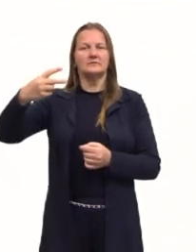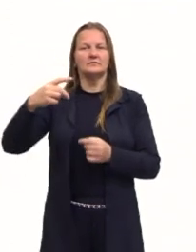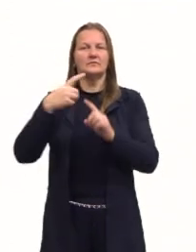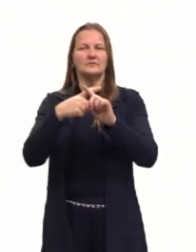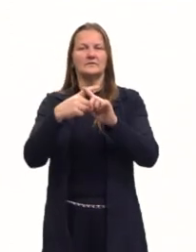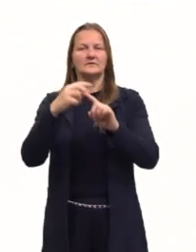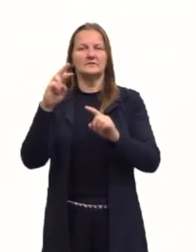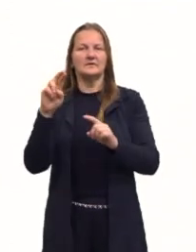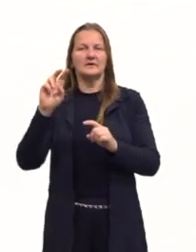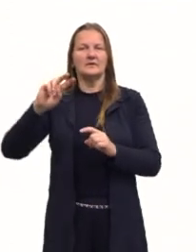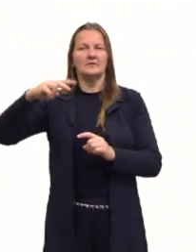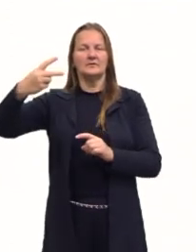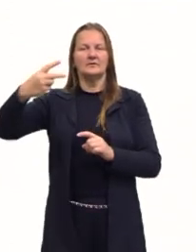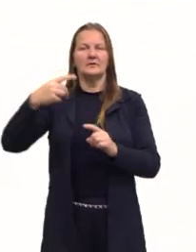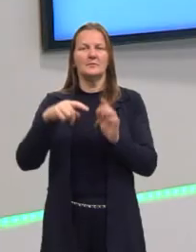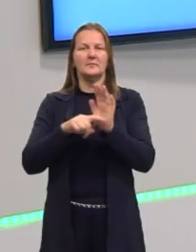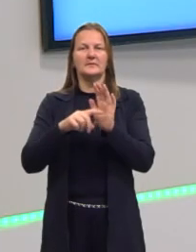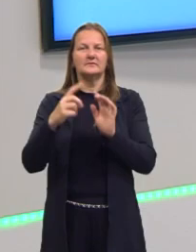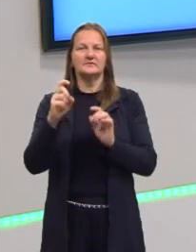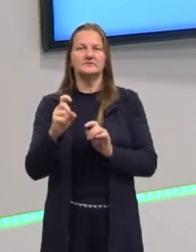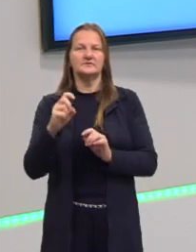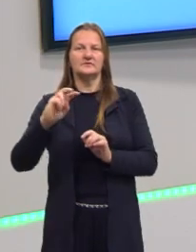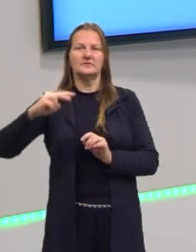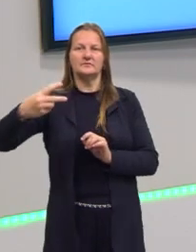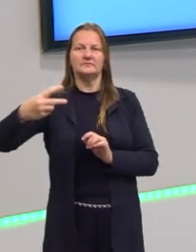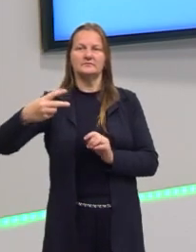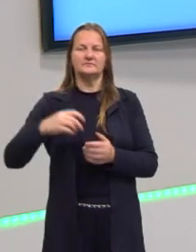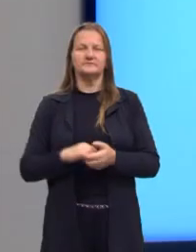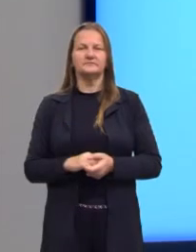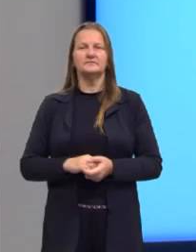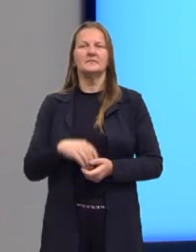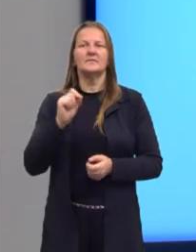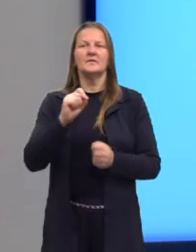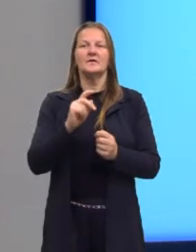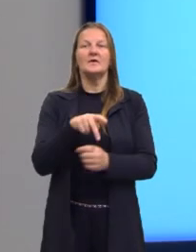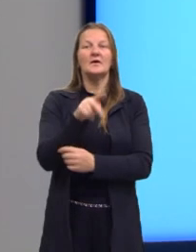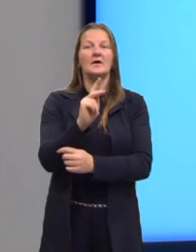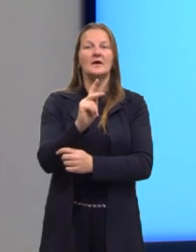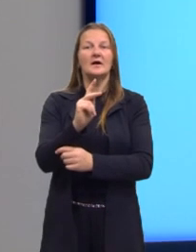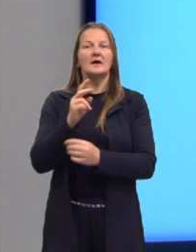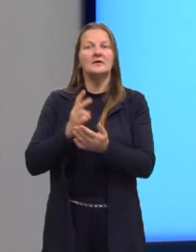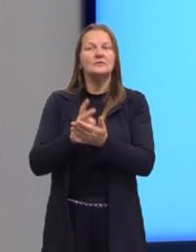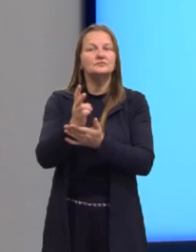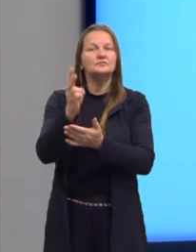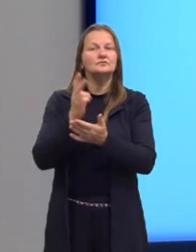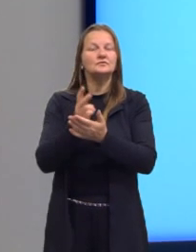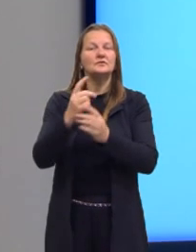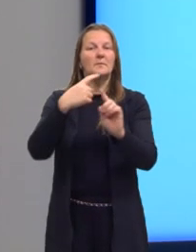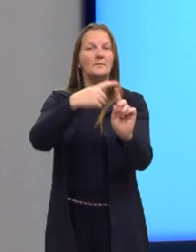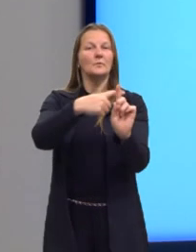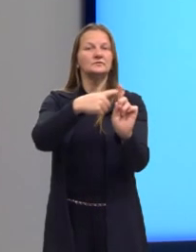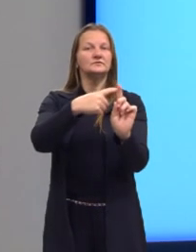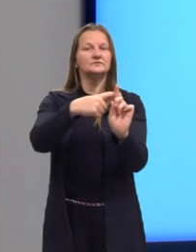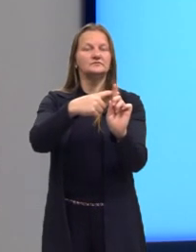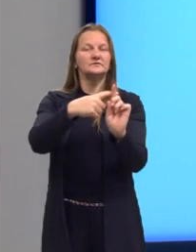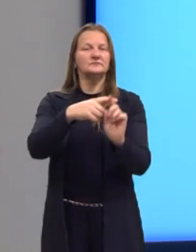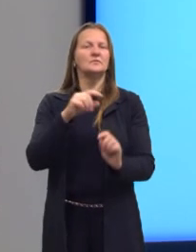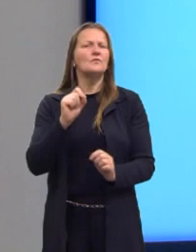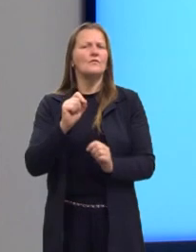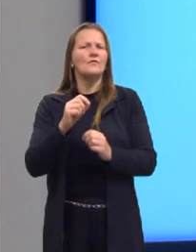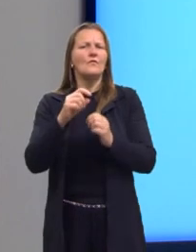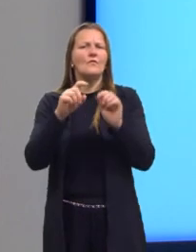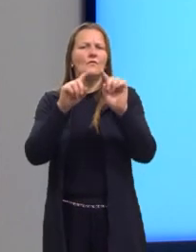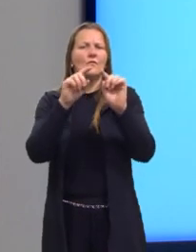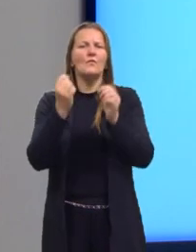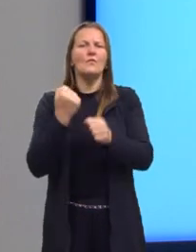R² menos X² em que K é uma constante positiva. O valor de